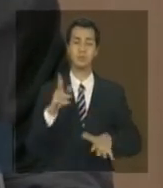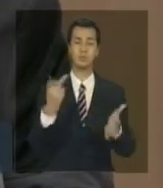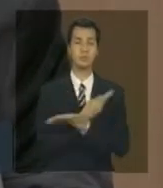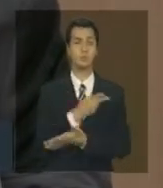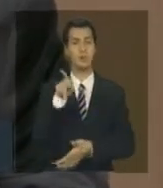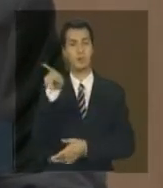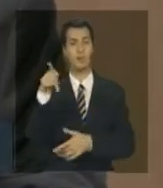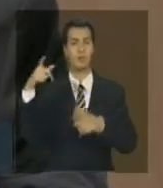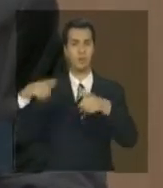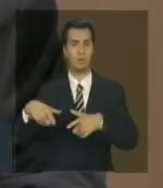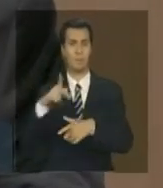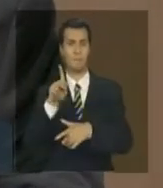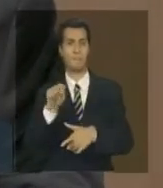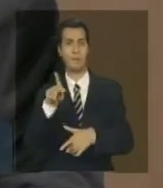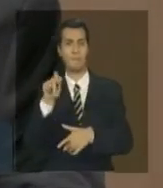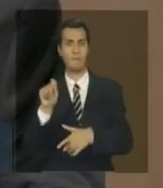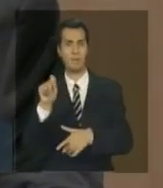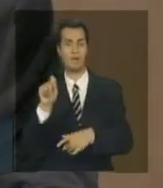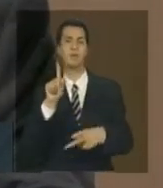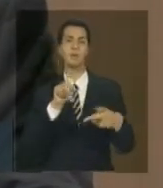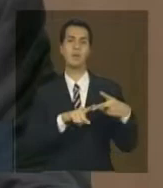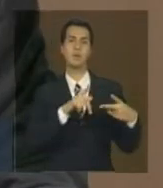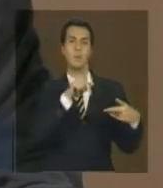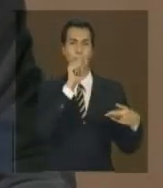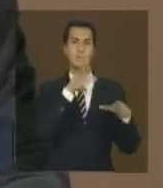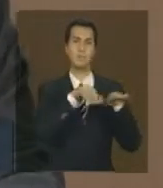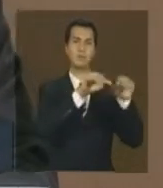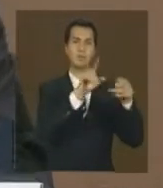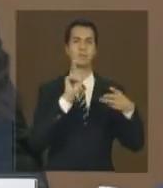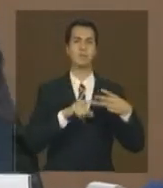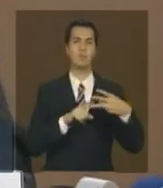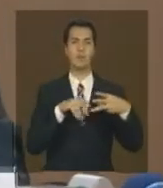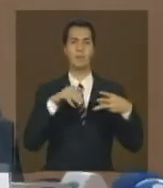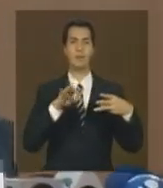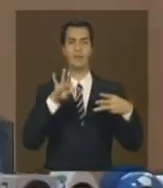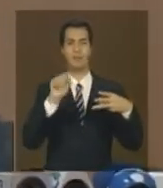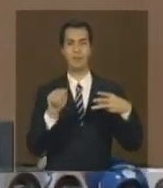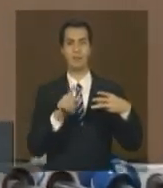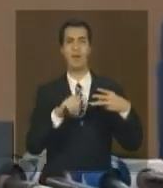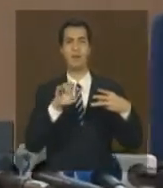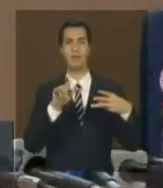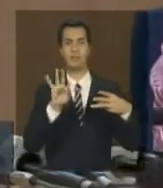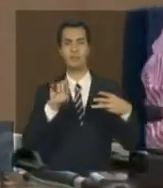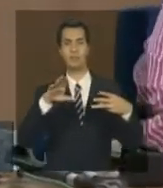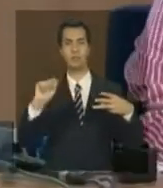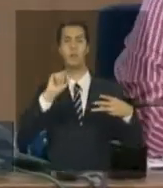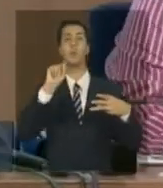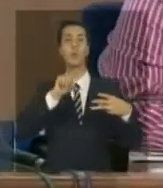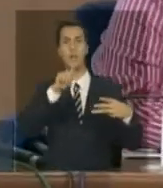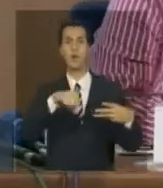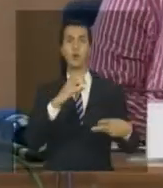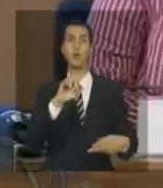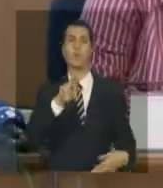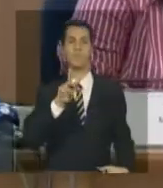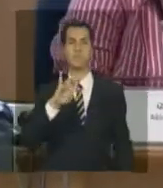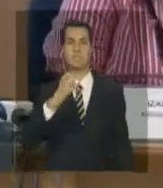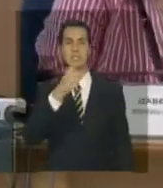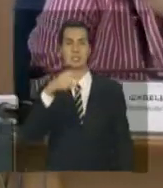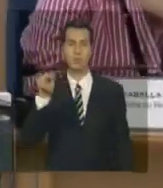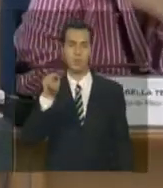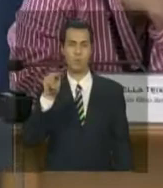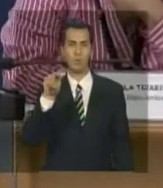Pantanal e um pouquinho na área de Mata Atlântica, nós estamos falando de conversão de vegetação não florestal para